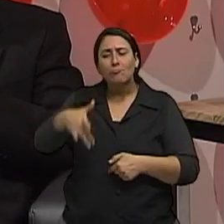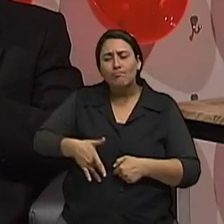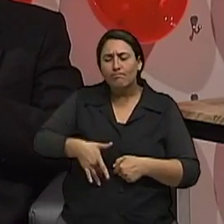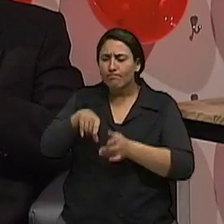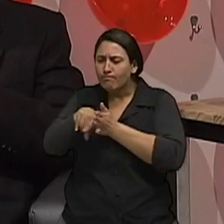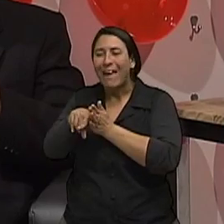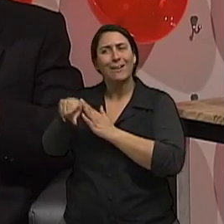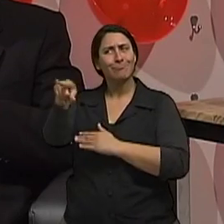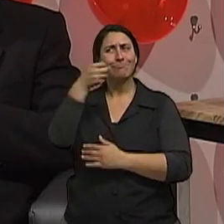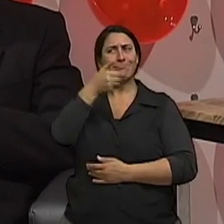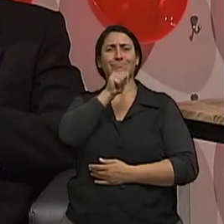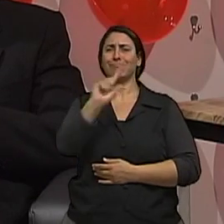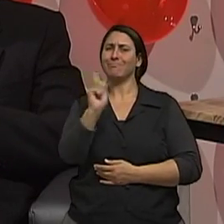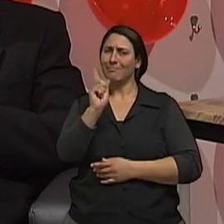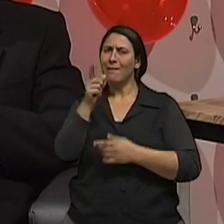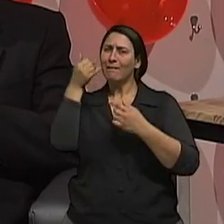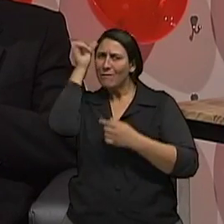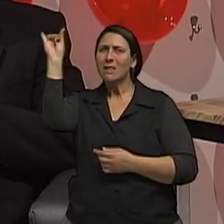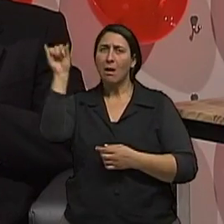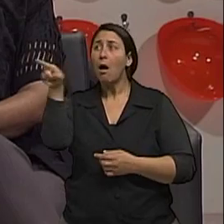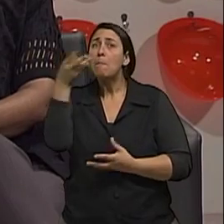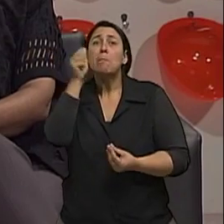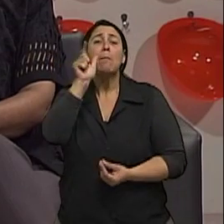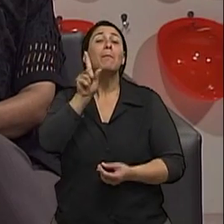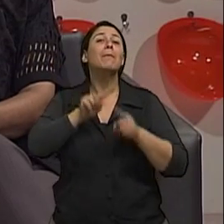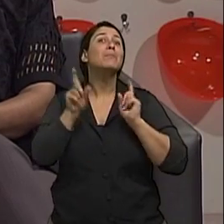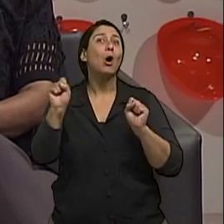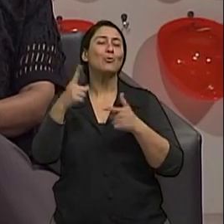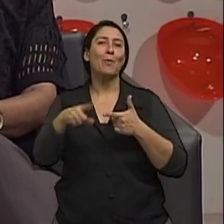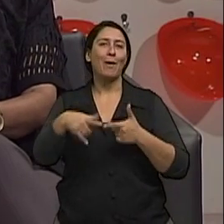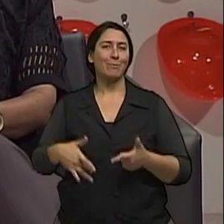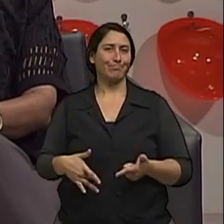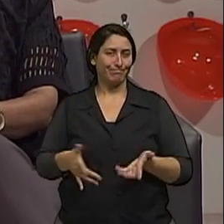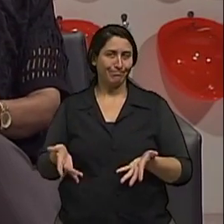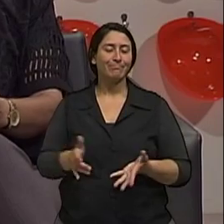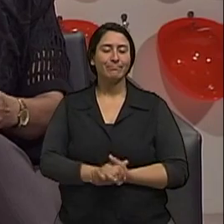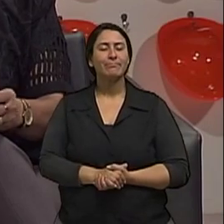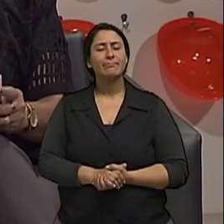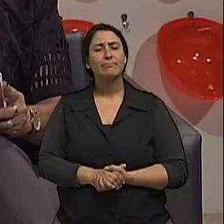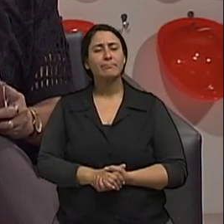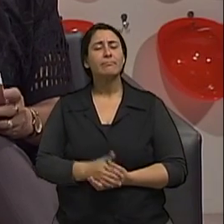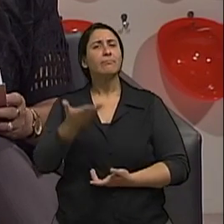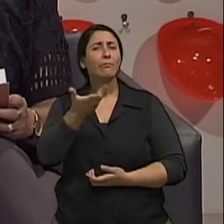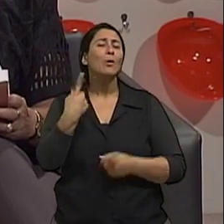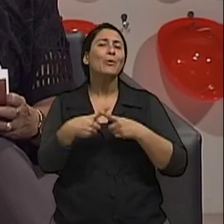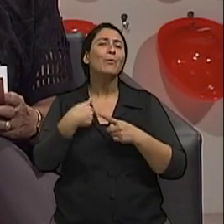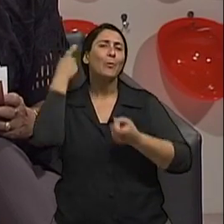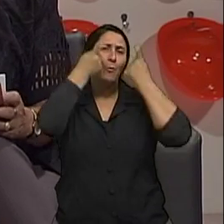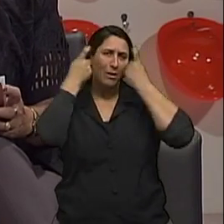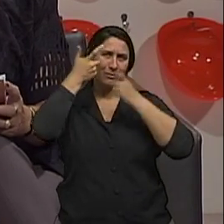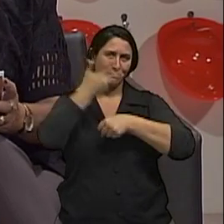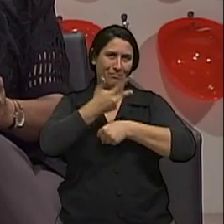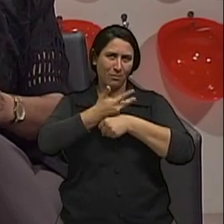cardíaca, uma hipertensão difícil de controle, etc. Uhum, claro. Bom, mas por que eu tenho esse interesse com os idosos, né?